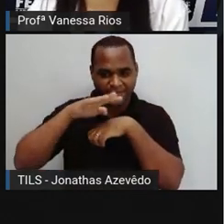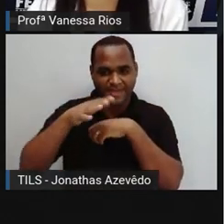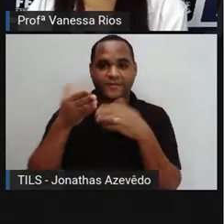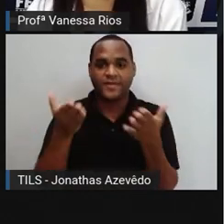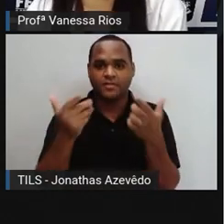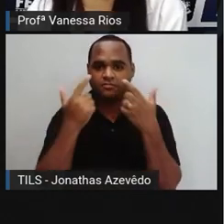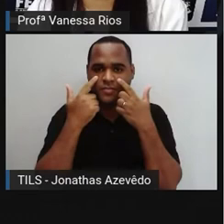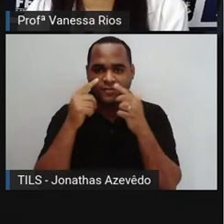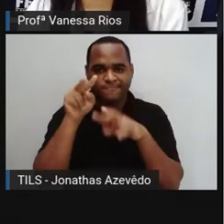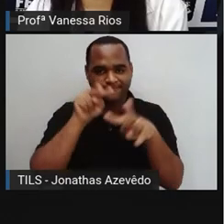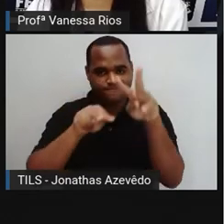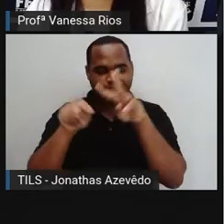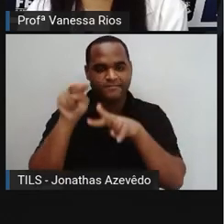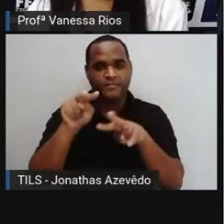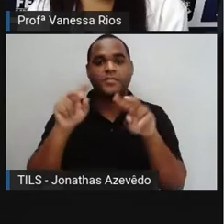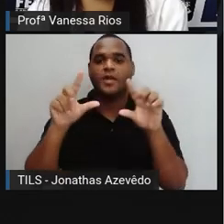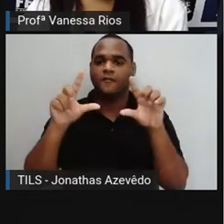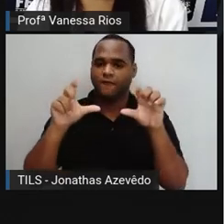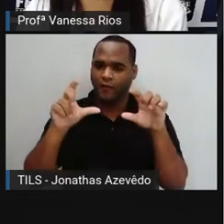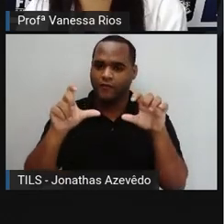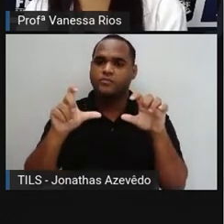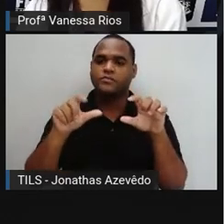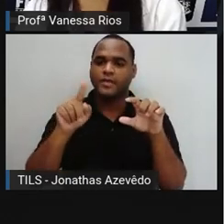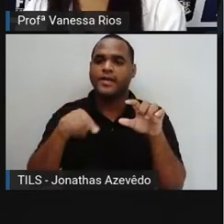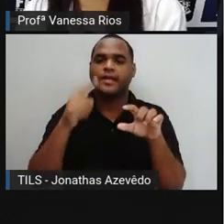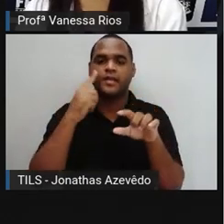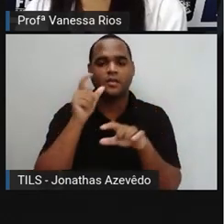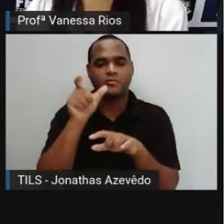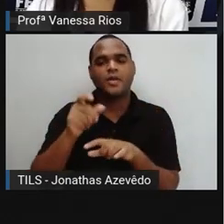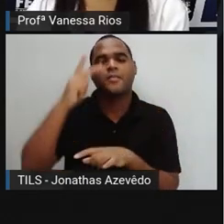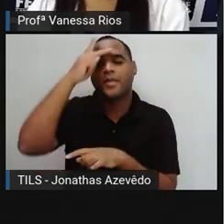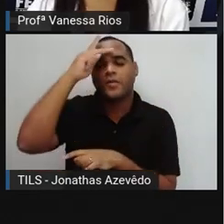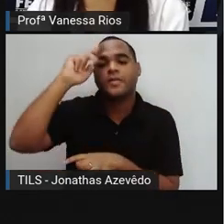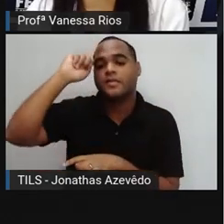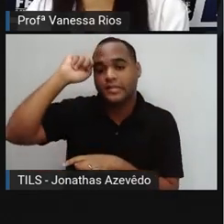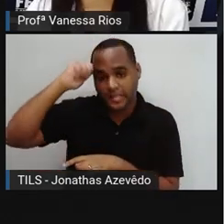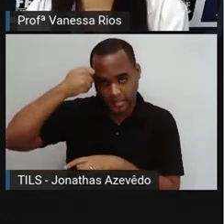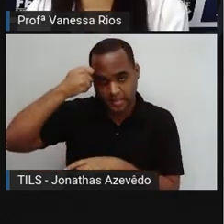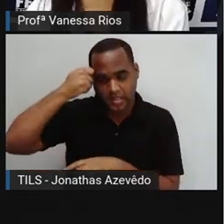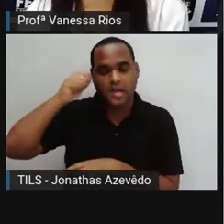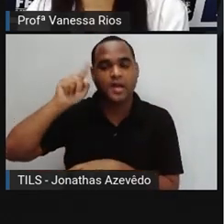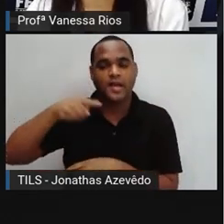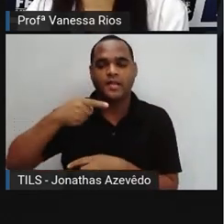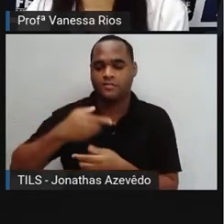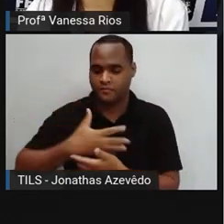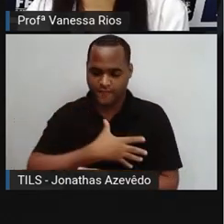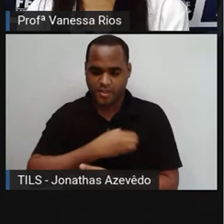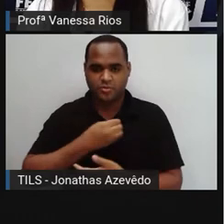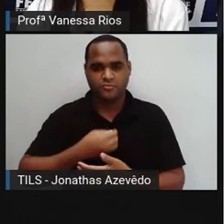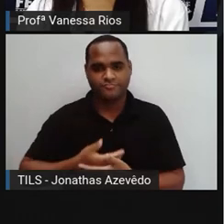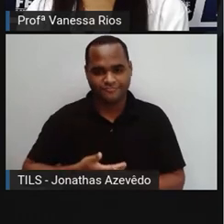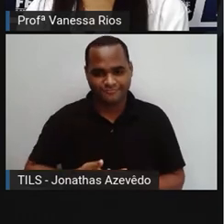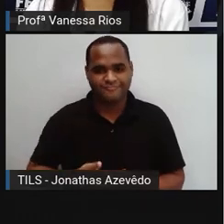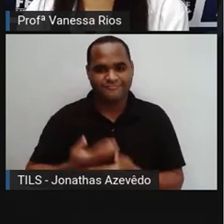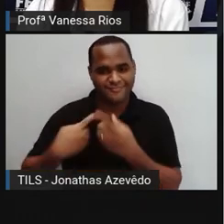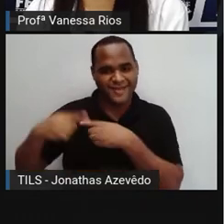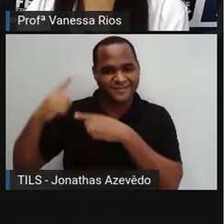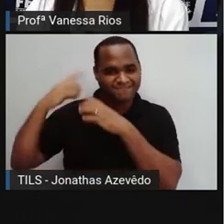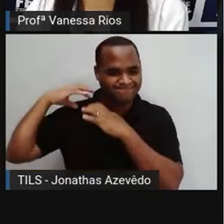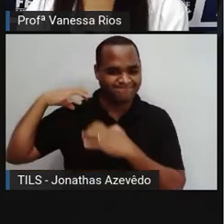observação é uma imagem, né? Que retrata aí uma negra com filho. É uma imagem aí de Salvador em